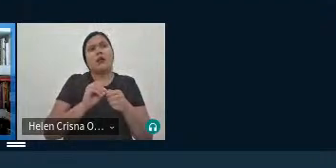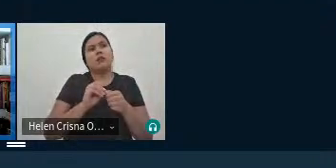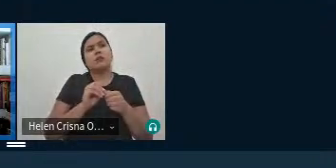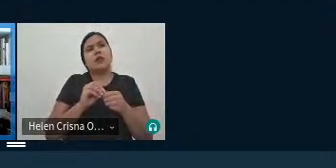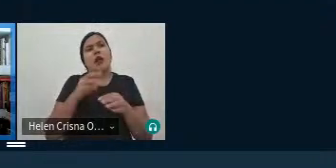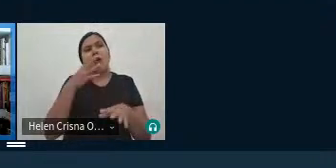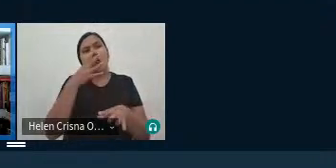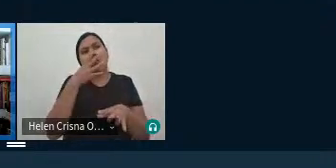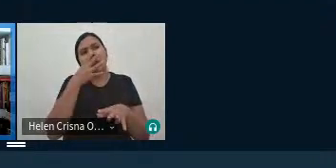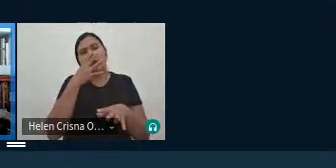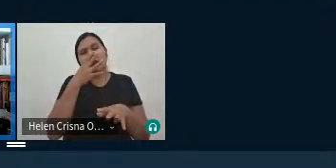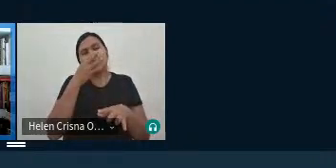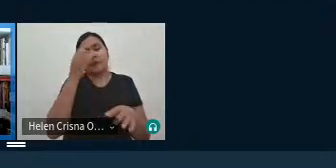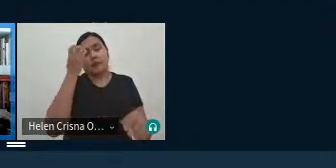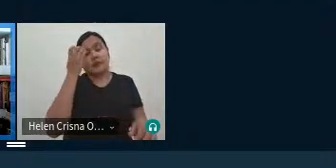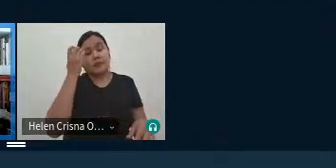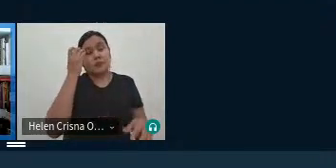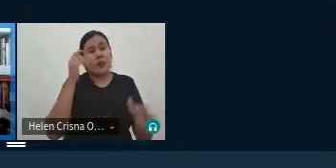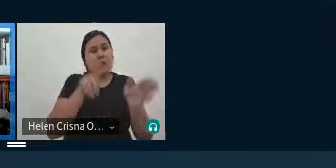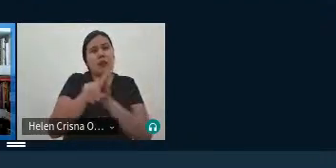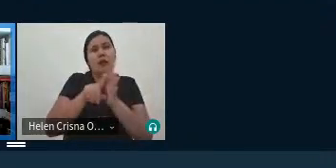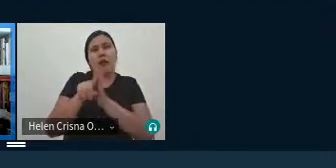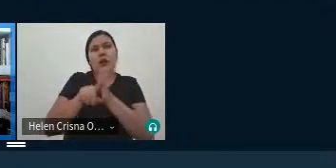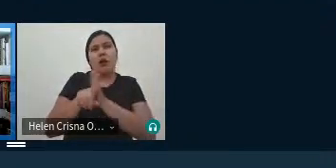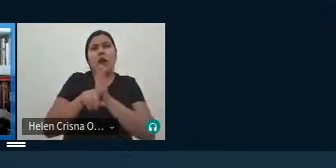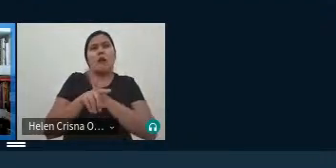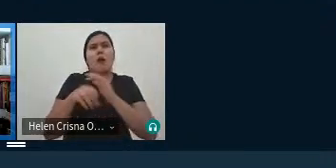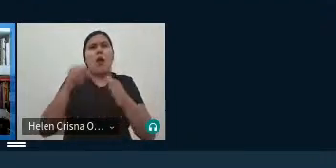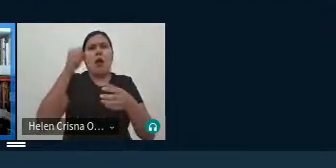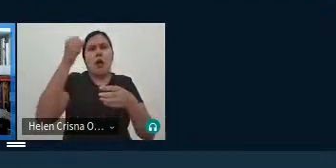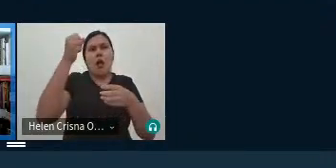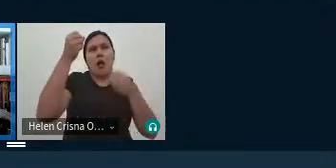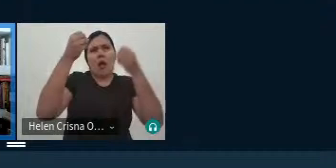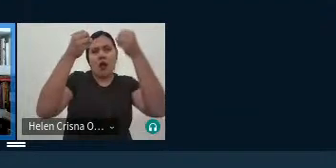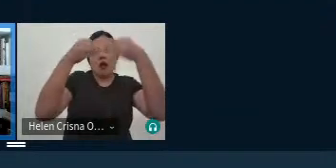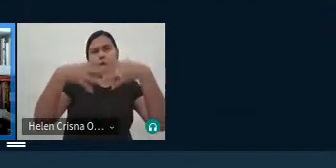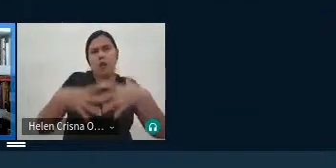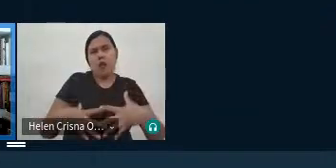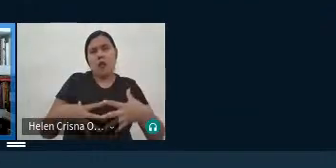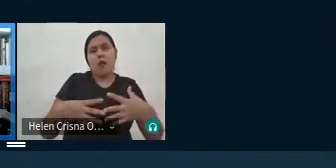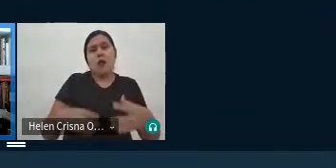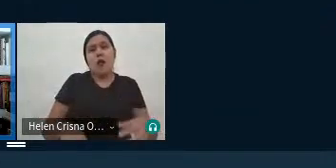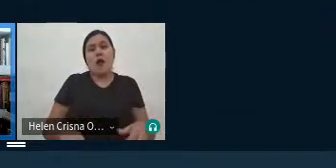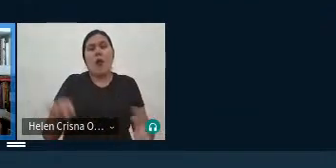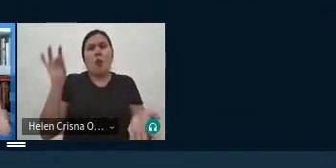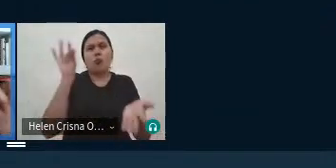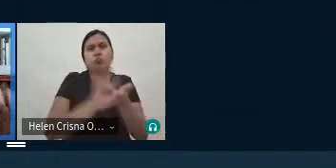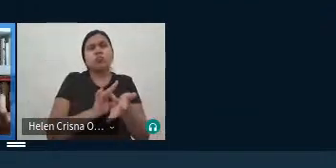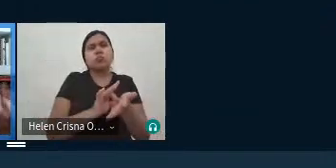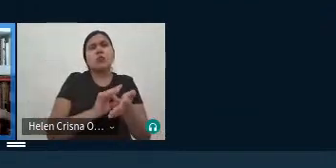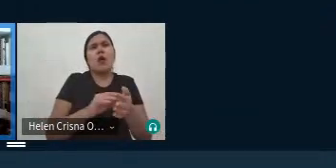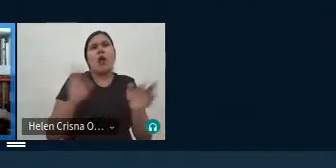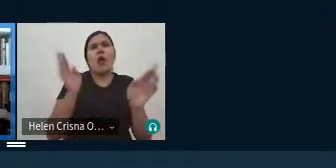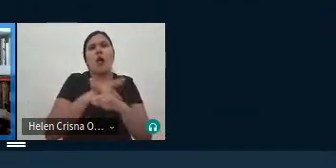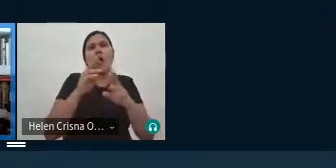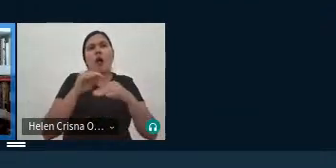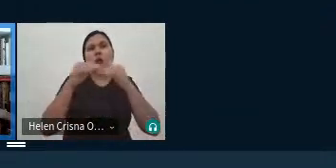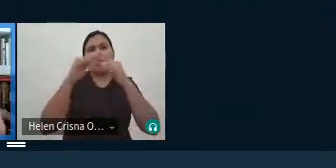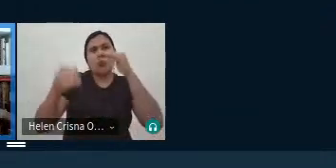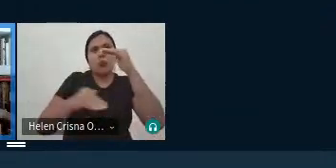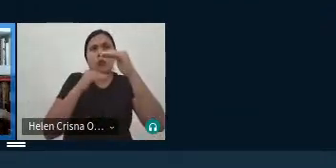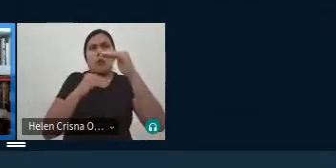observação também nessas investigações como ela descreve é possível constatar que essa relação de desigualdade né